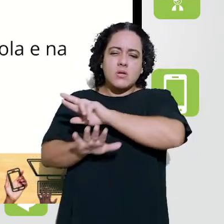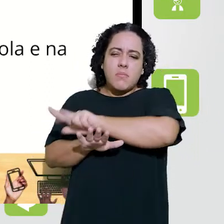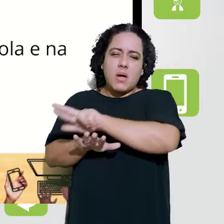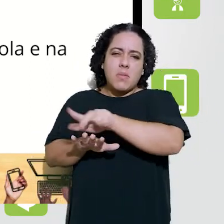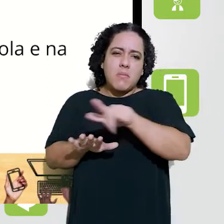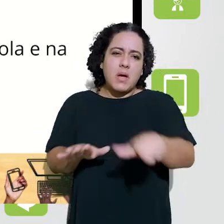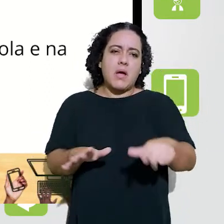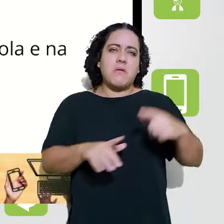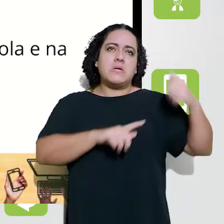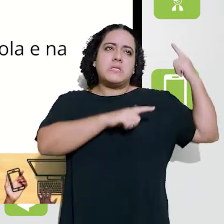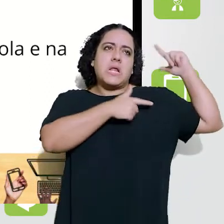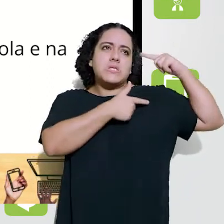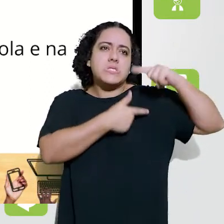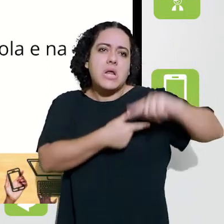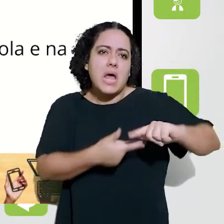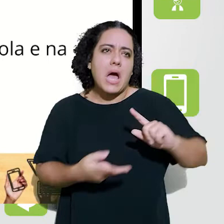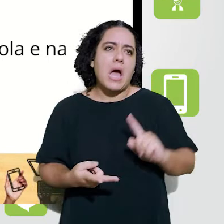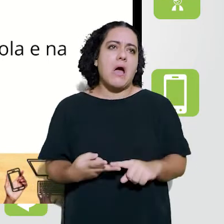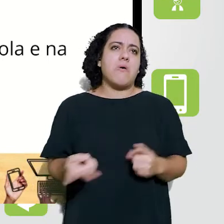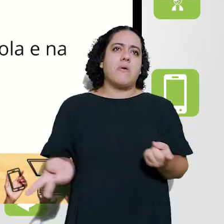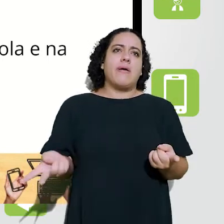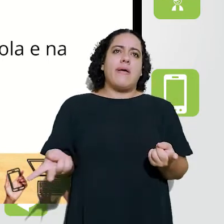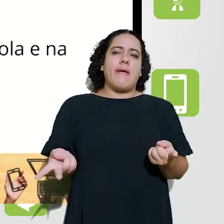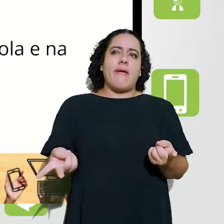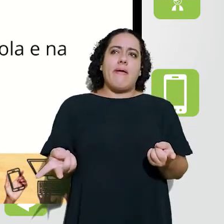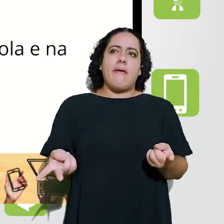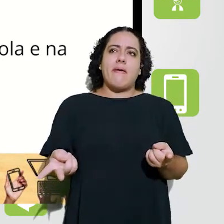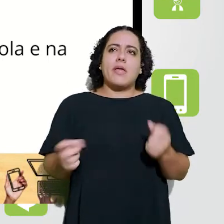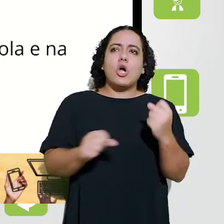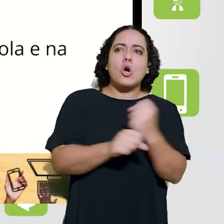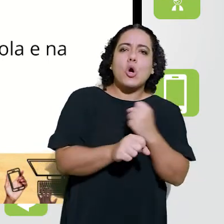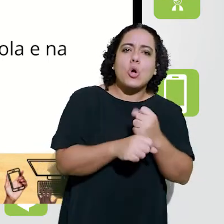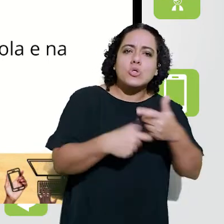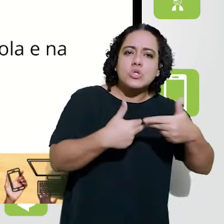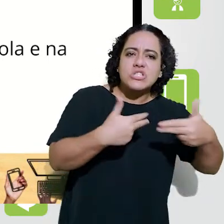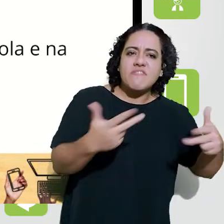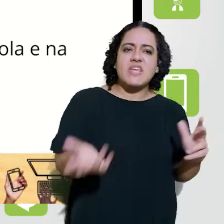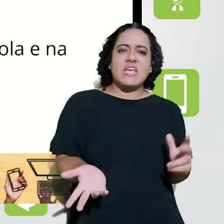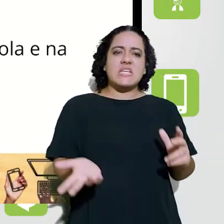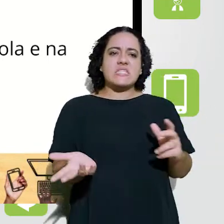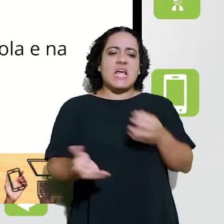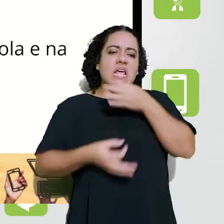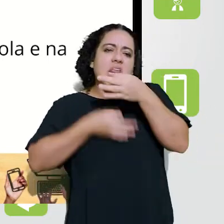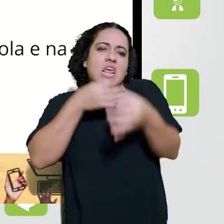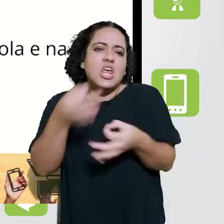todos os modelos que a gente já vivenciou, sejam eles tradicionais,